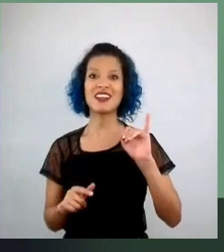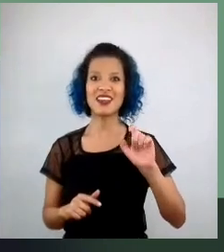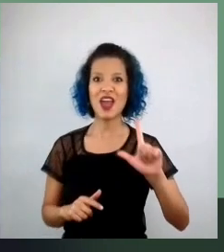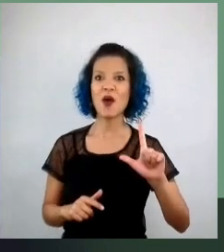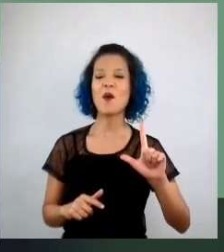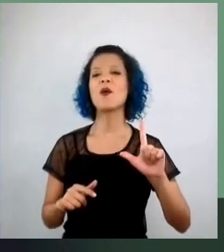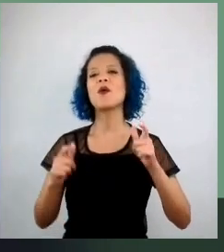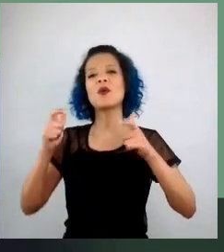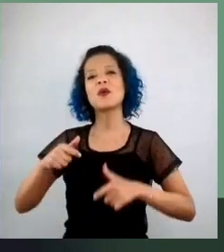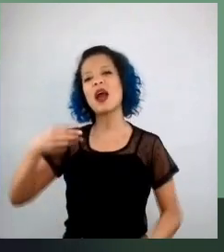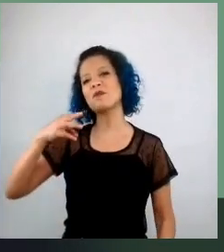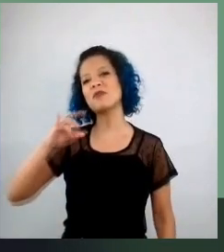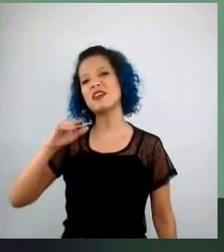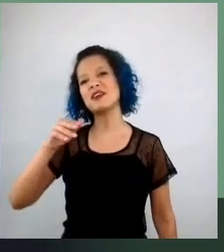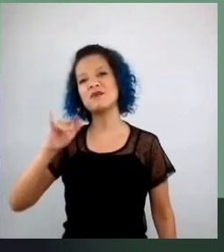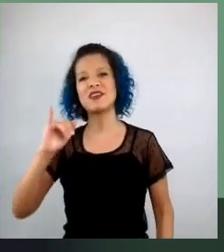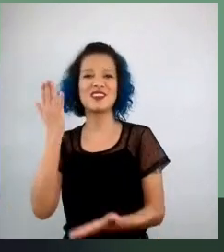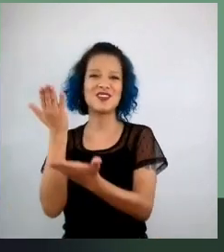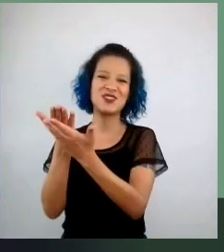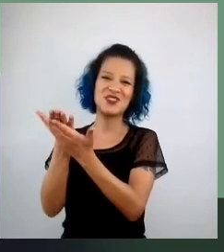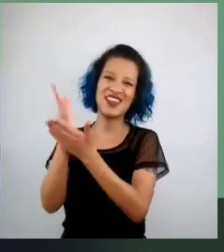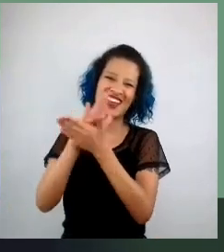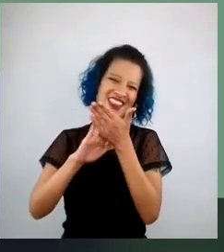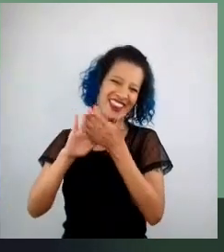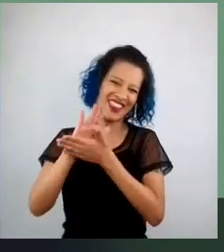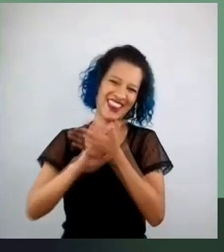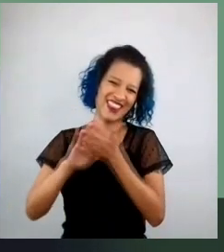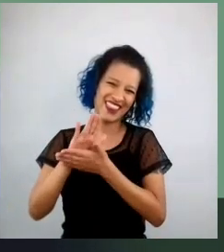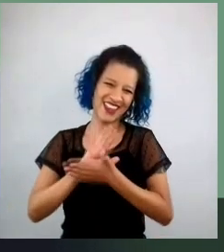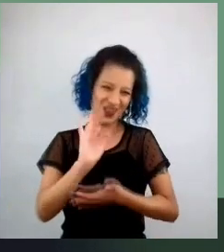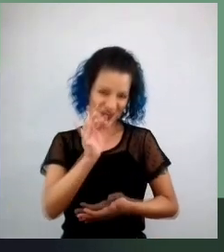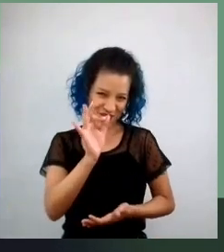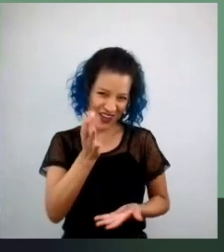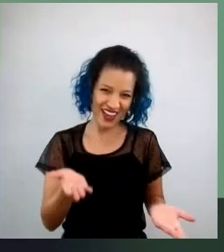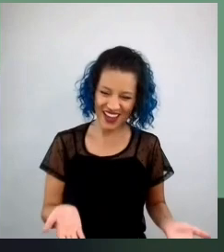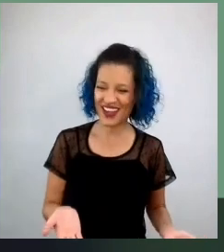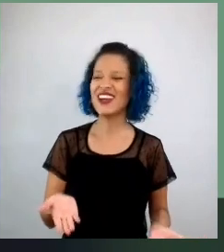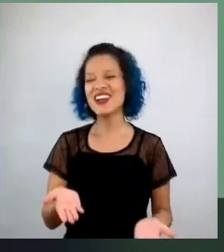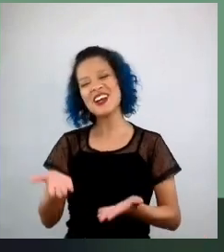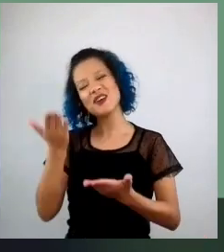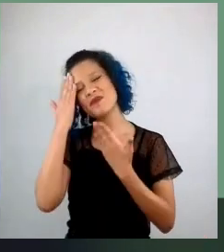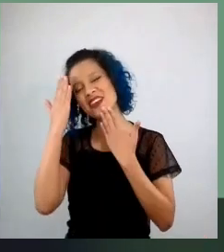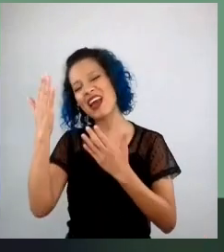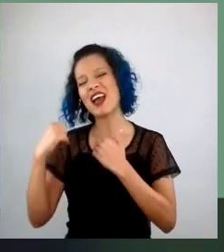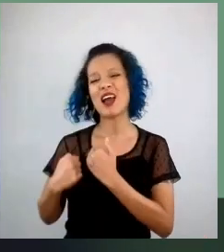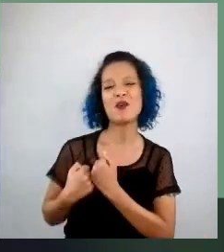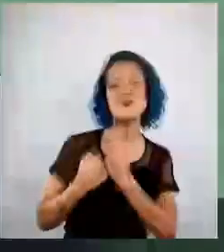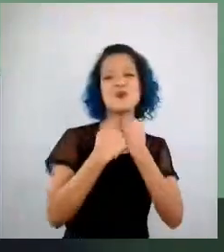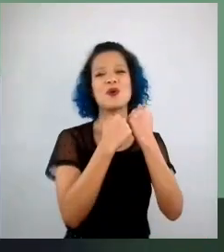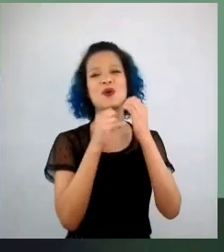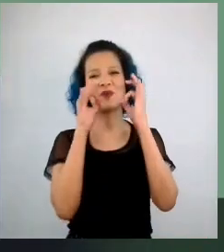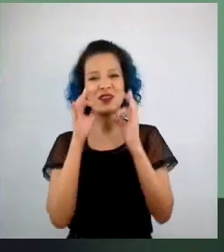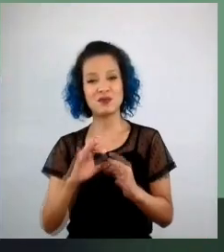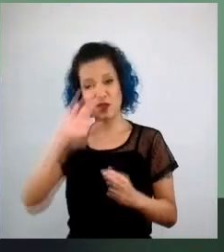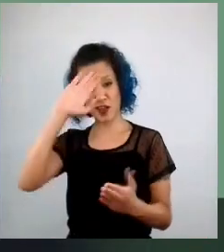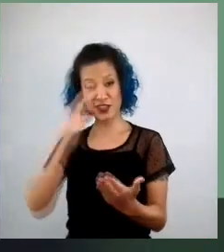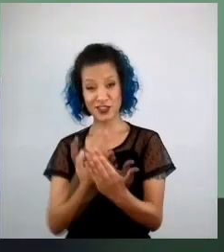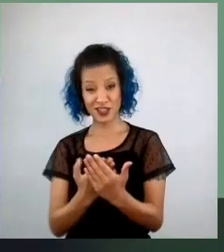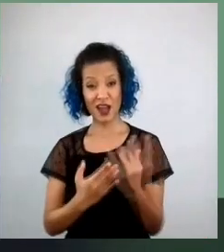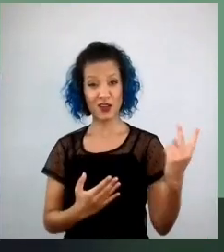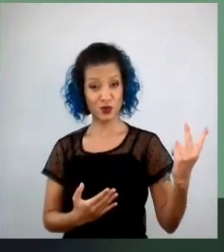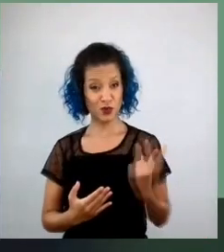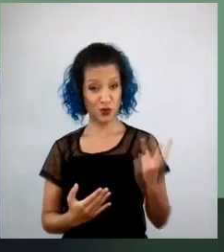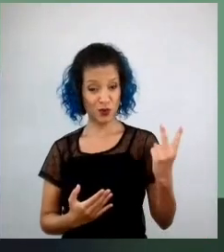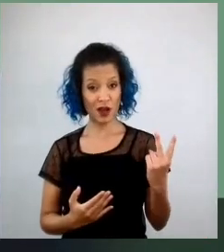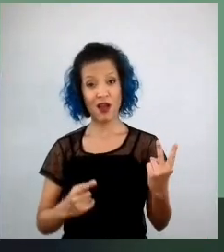Então, a gente agradece, porque foi o apoio em todos os sentidos, né, em acreditar nessa dupla, planejamento e criação, e